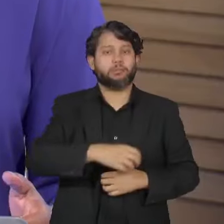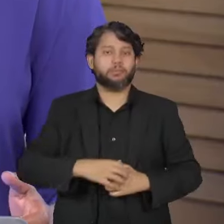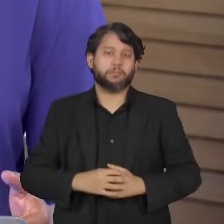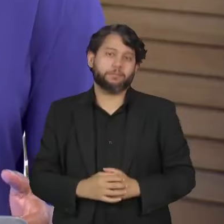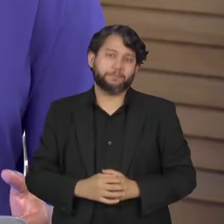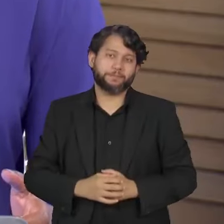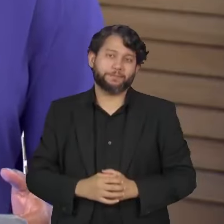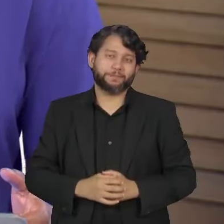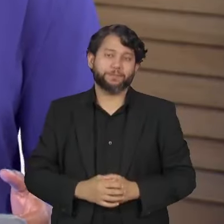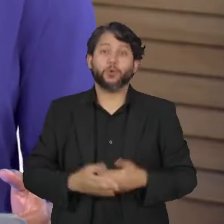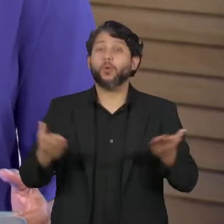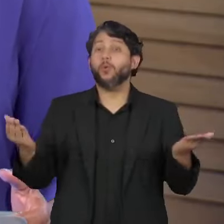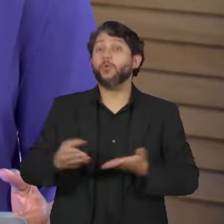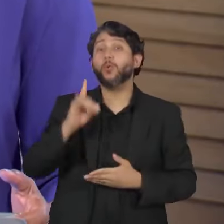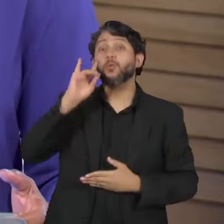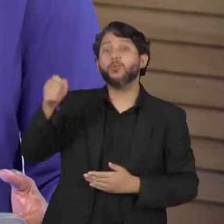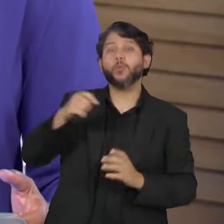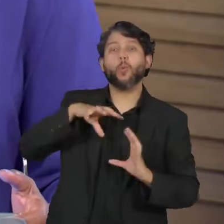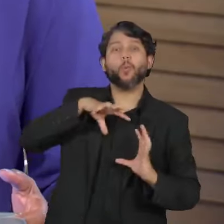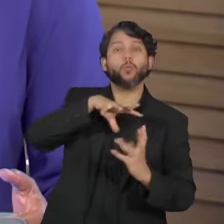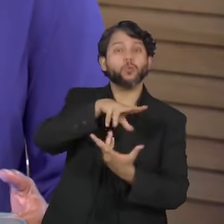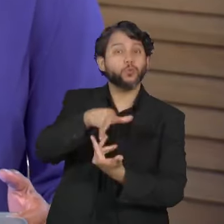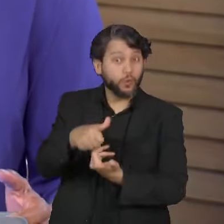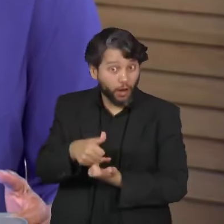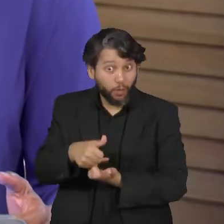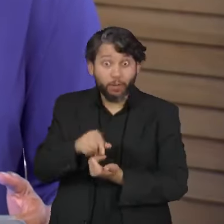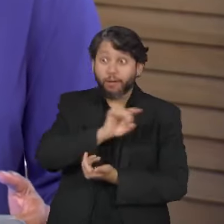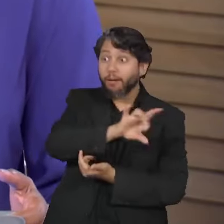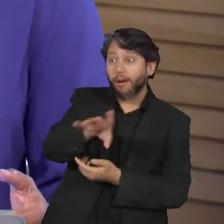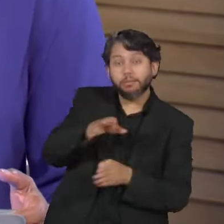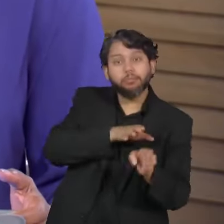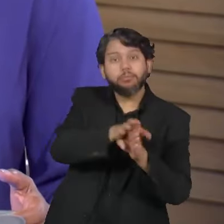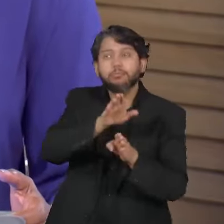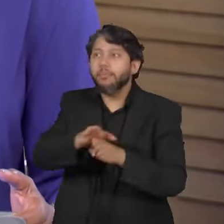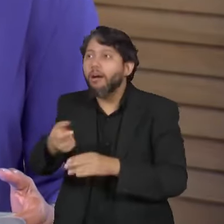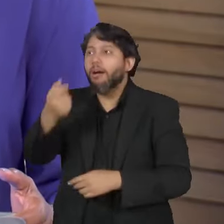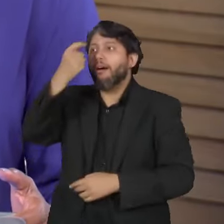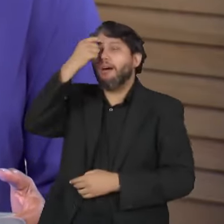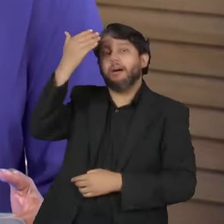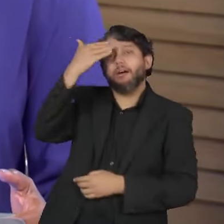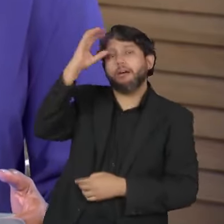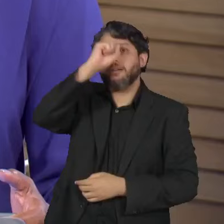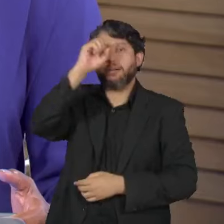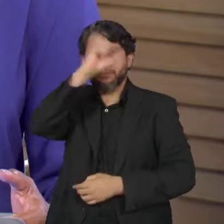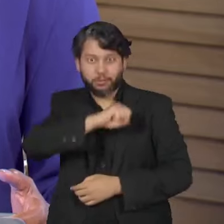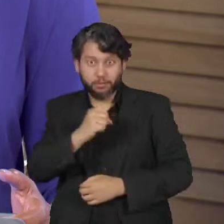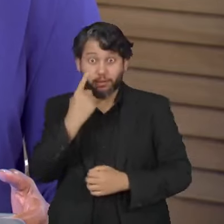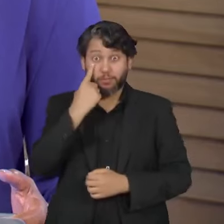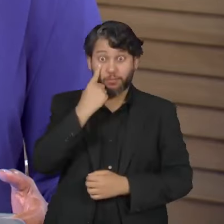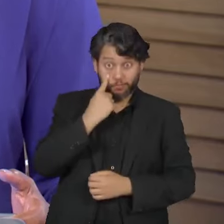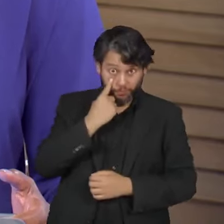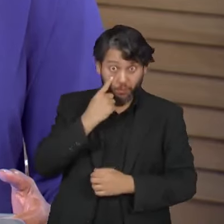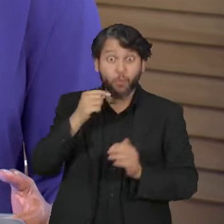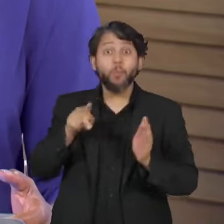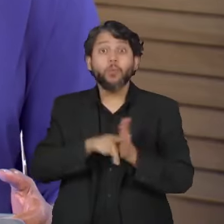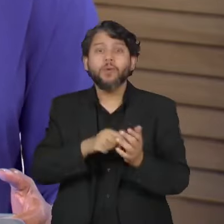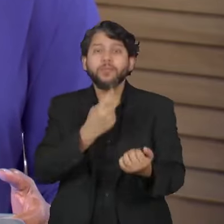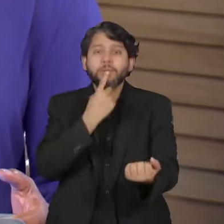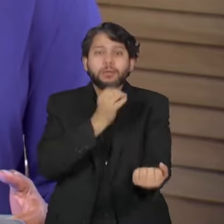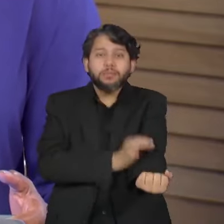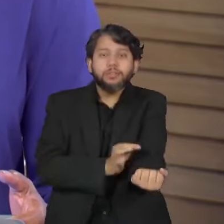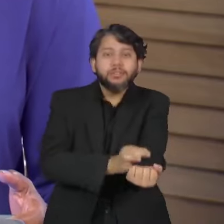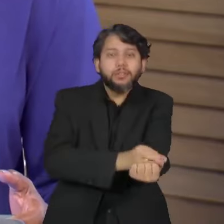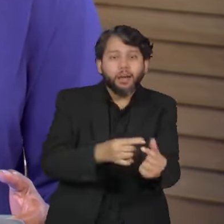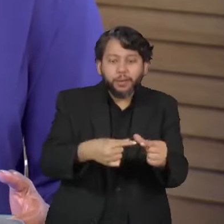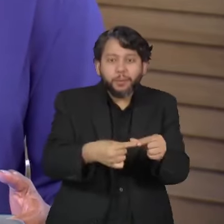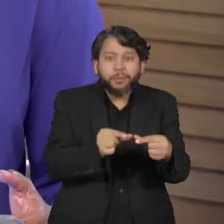Hoje é o dia mundial da conscientização sobre a doença falciforme, a doença genética rara mais comum